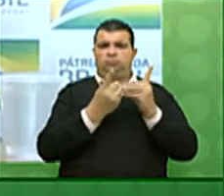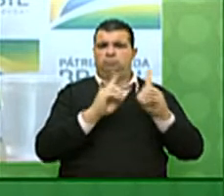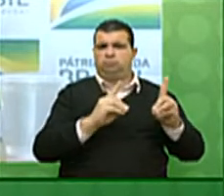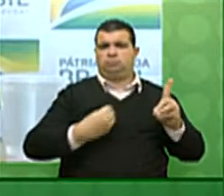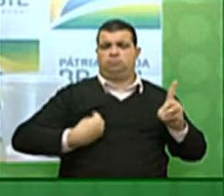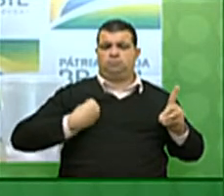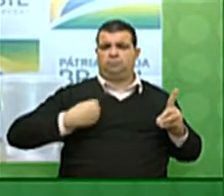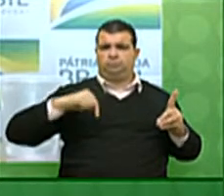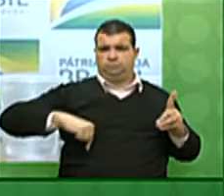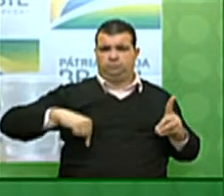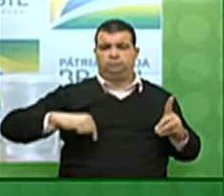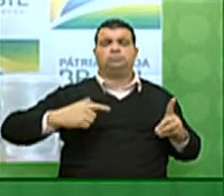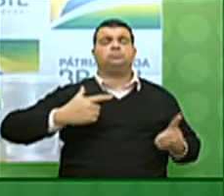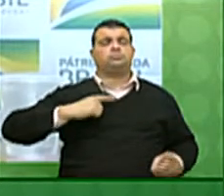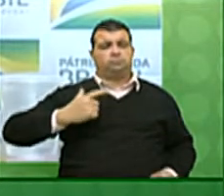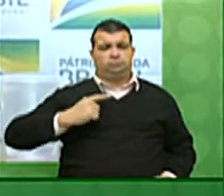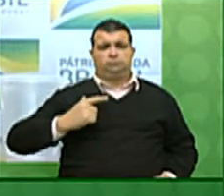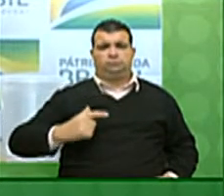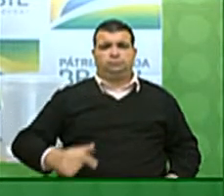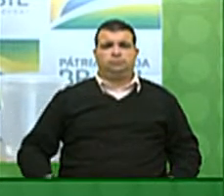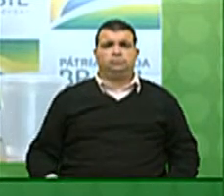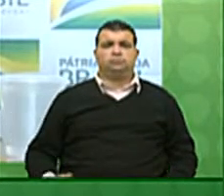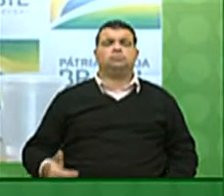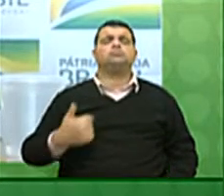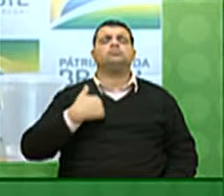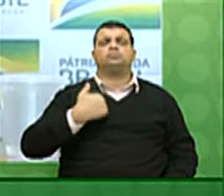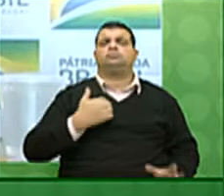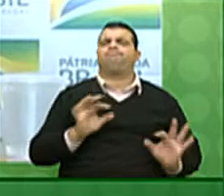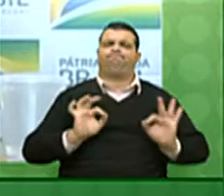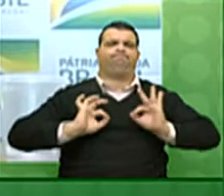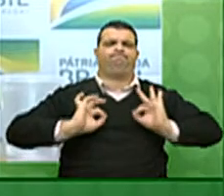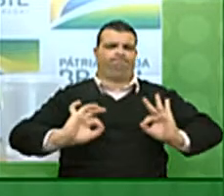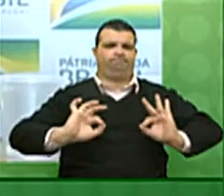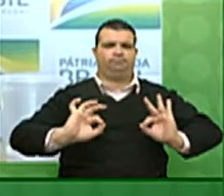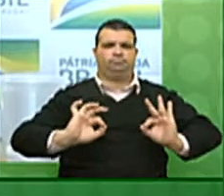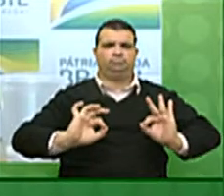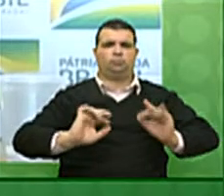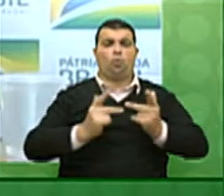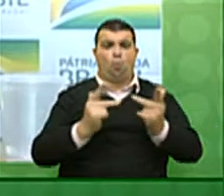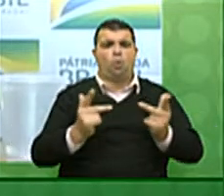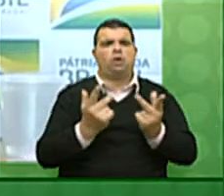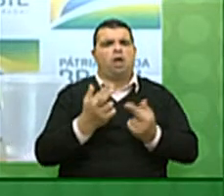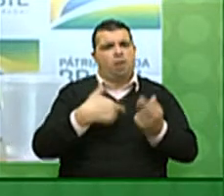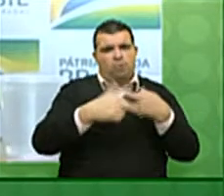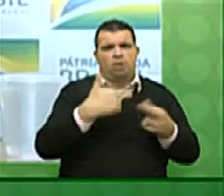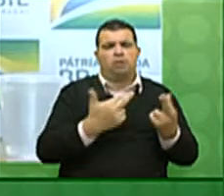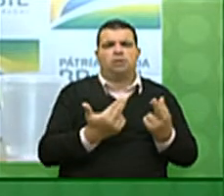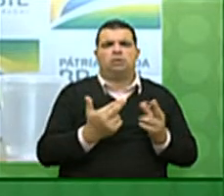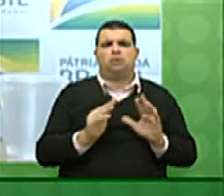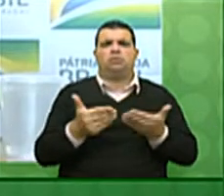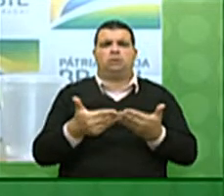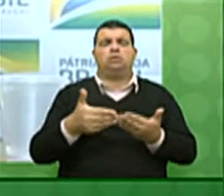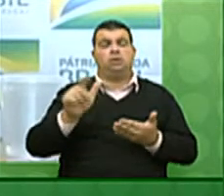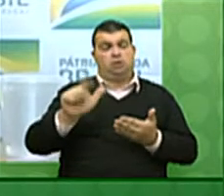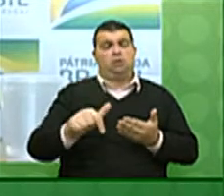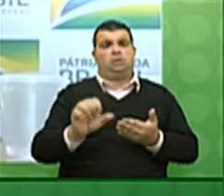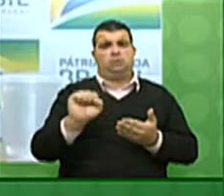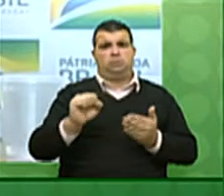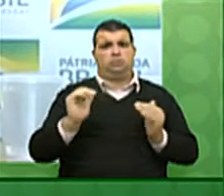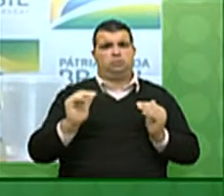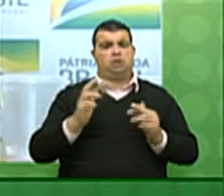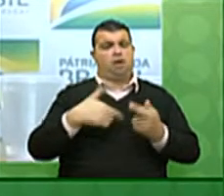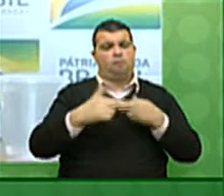que temos, e eu tenho convicção de que a agenda de reforma, porque esse parlamento é um parlamento